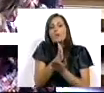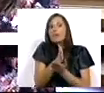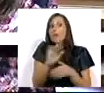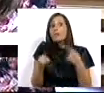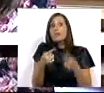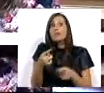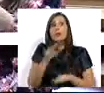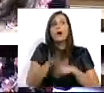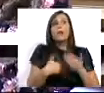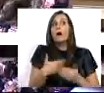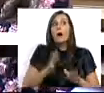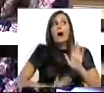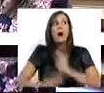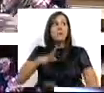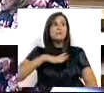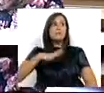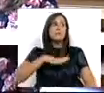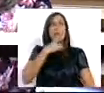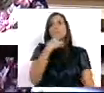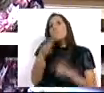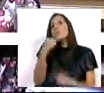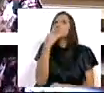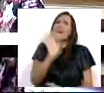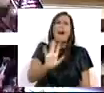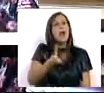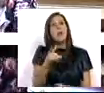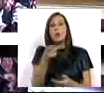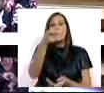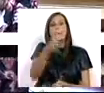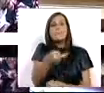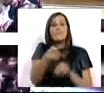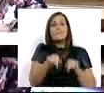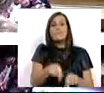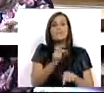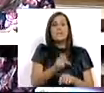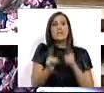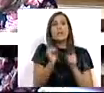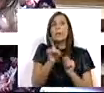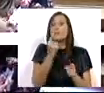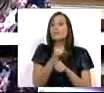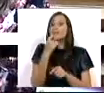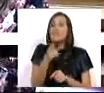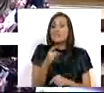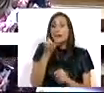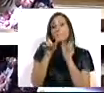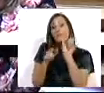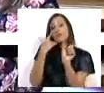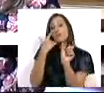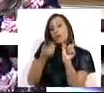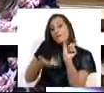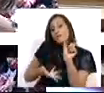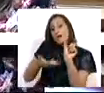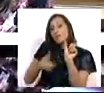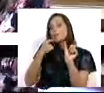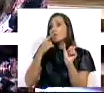veio dar o dito por não dito e veio dizer que afinal não se mantêm, porque ele disse mantêm-se e